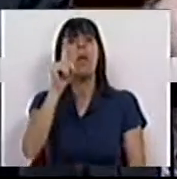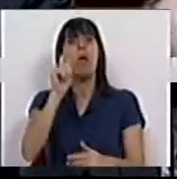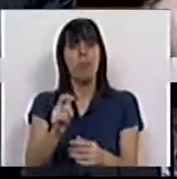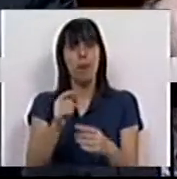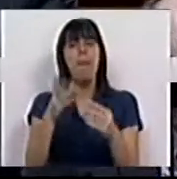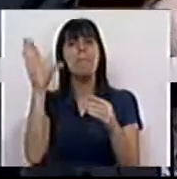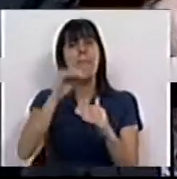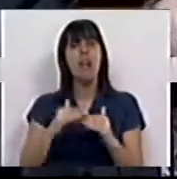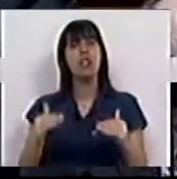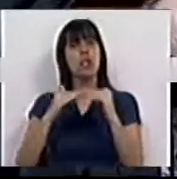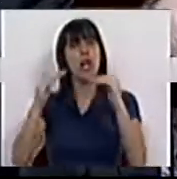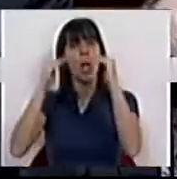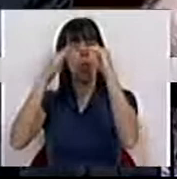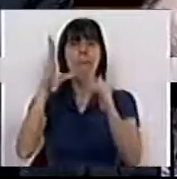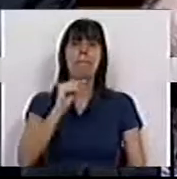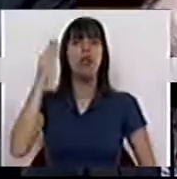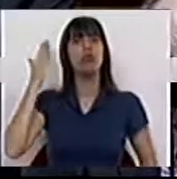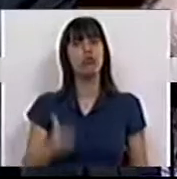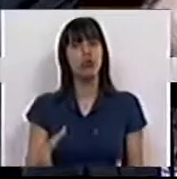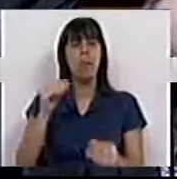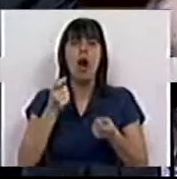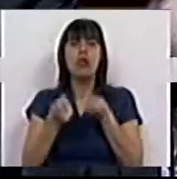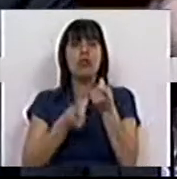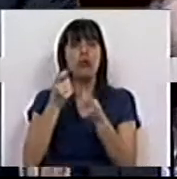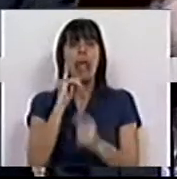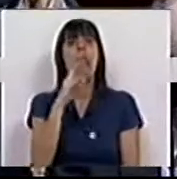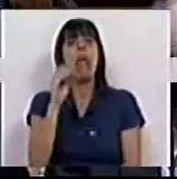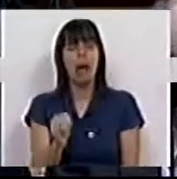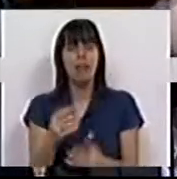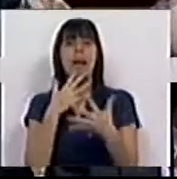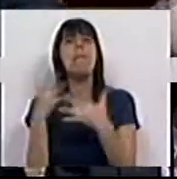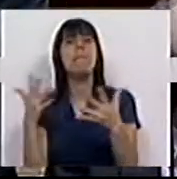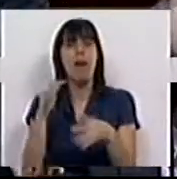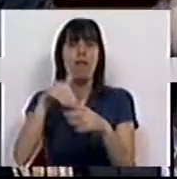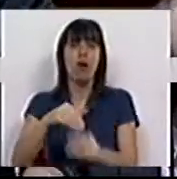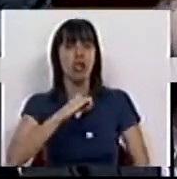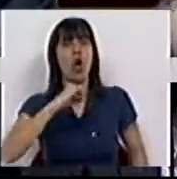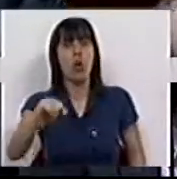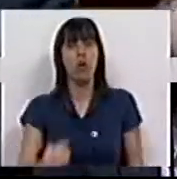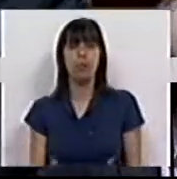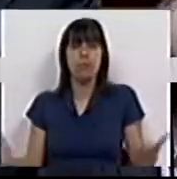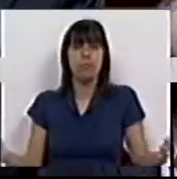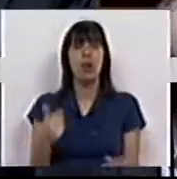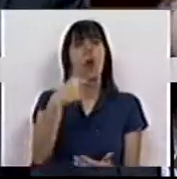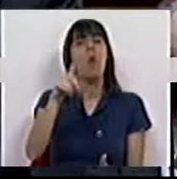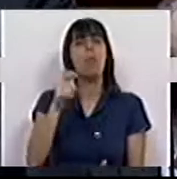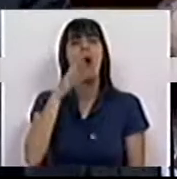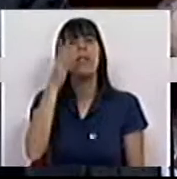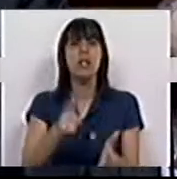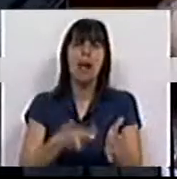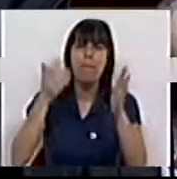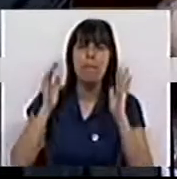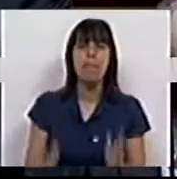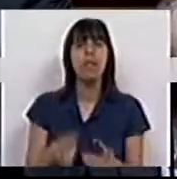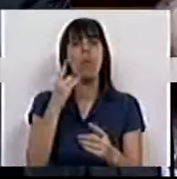propõe mais escalões para ser mais justo, mais progressivo o IRS, a maioria vota contra. Quando o Bloco de Esquerda diz que é